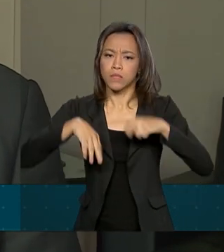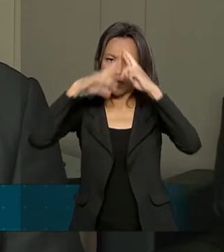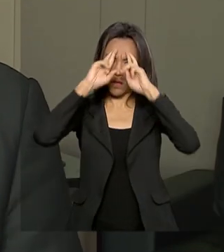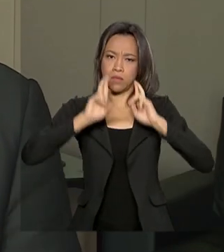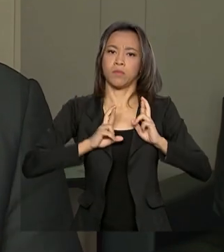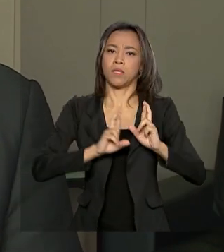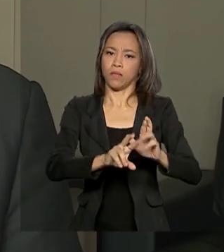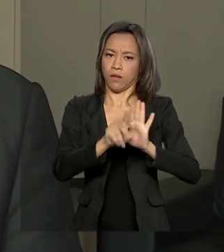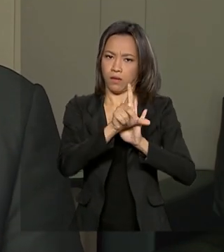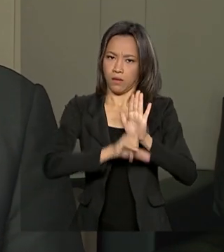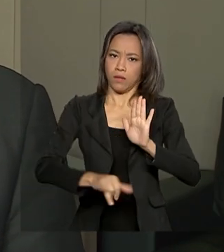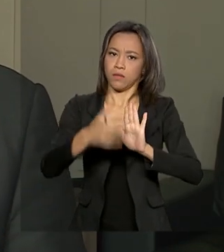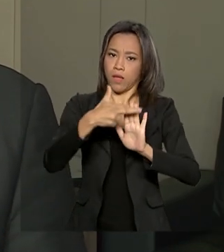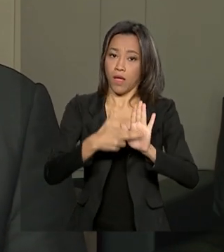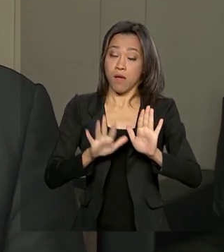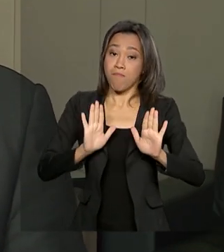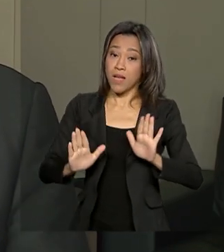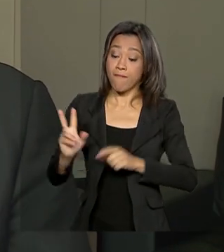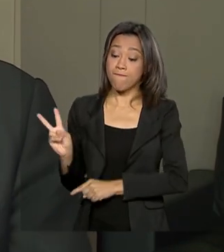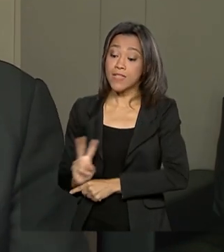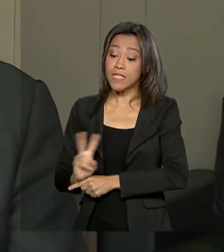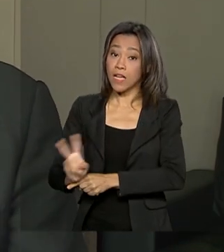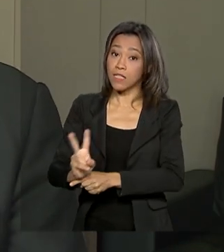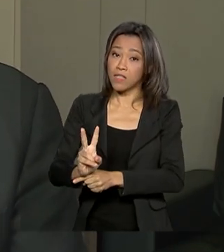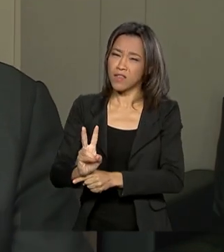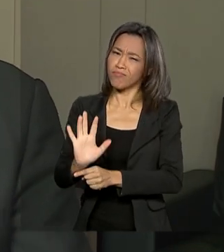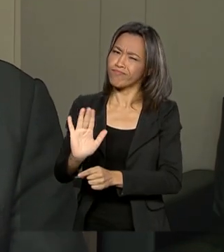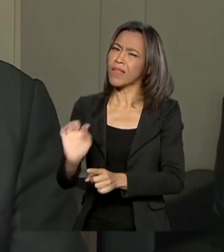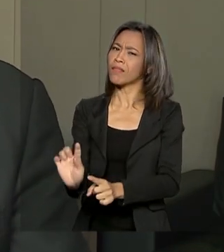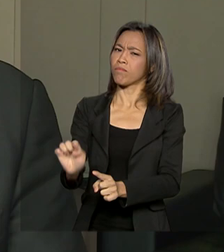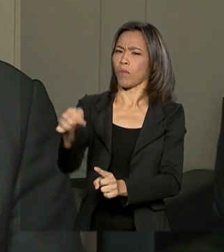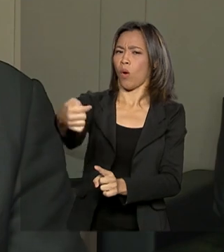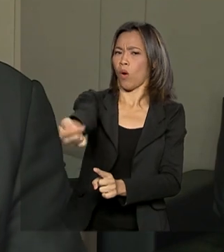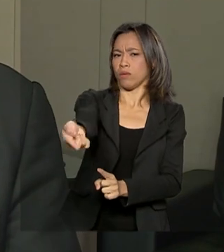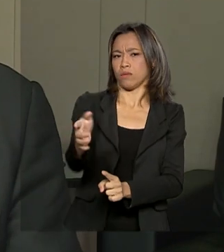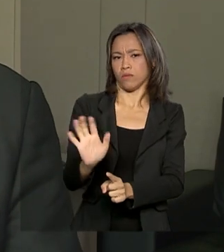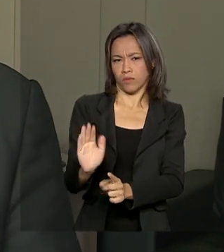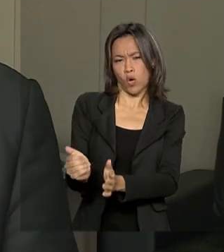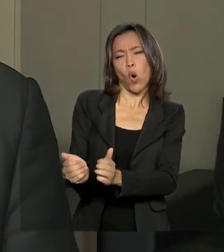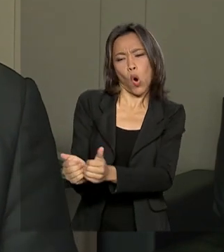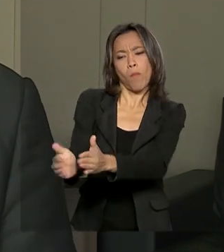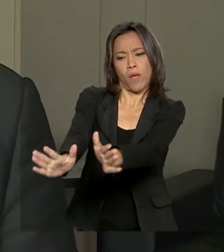vigentes, mas essa fiscalização ocorre a posterior, depois de iniciadas as atividades.